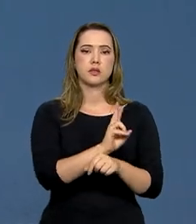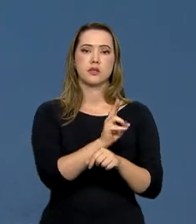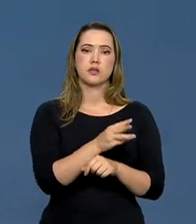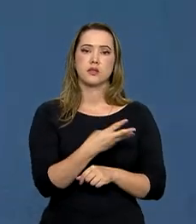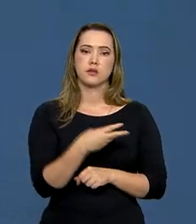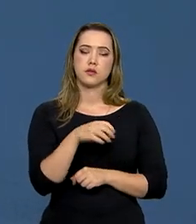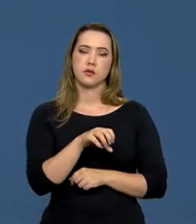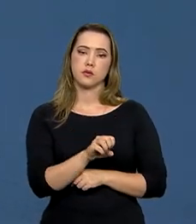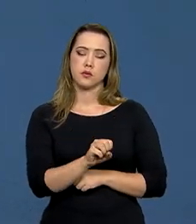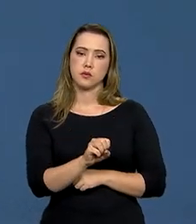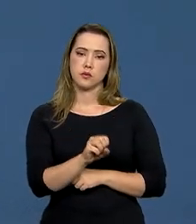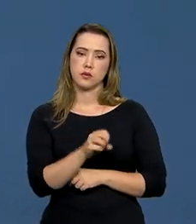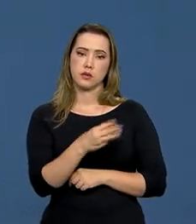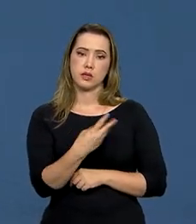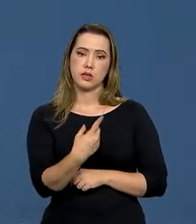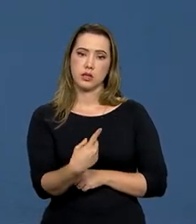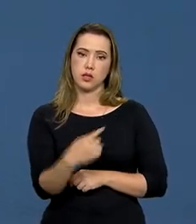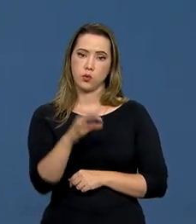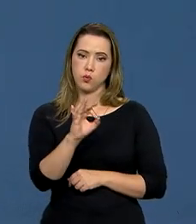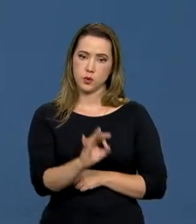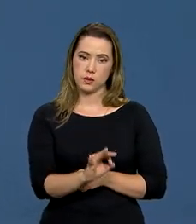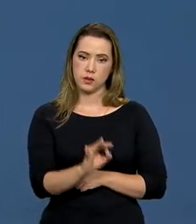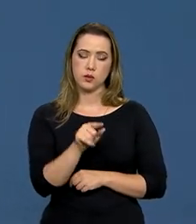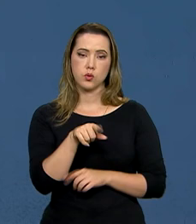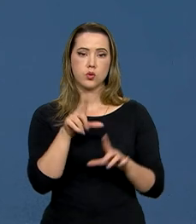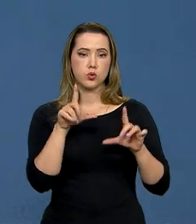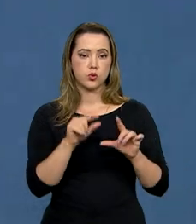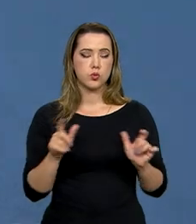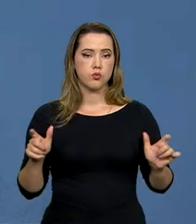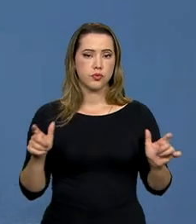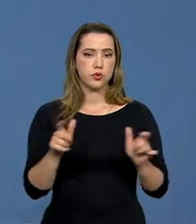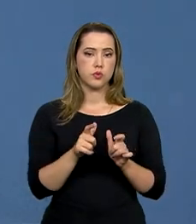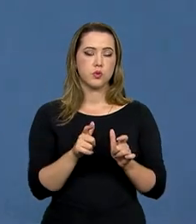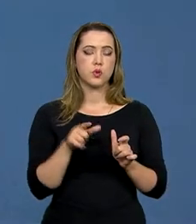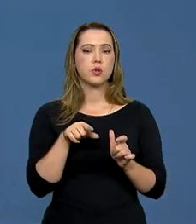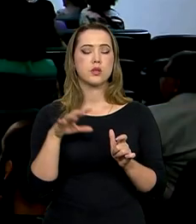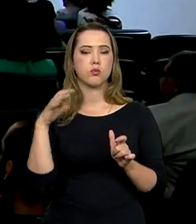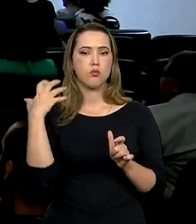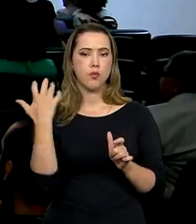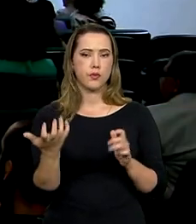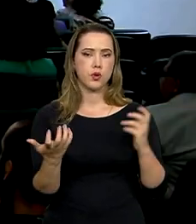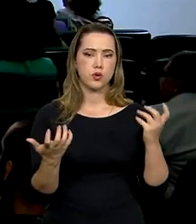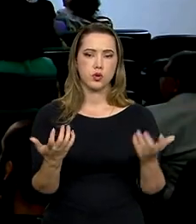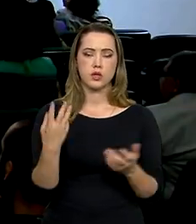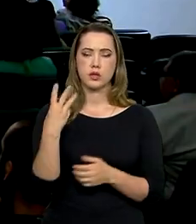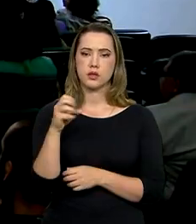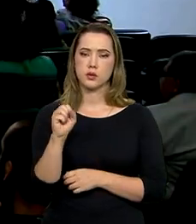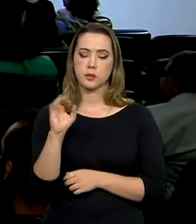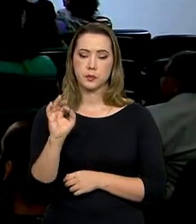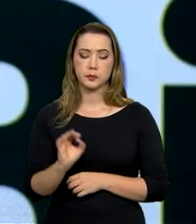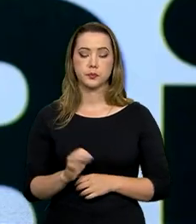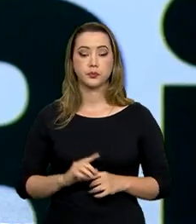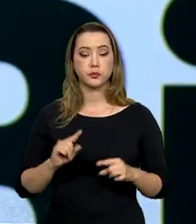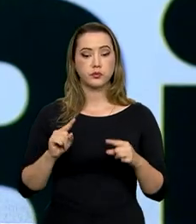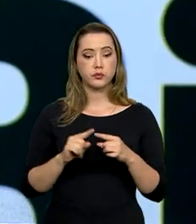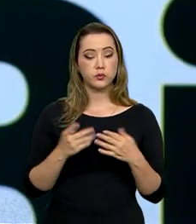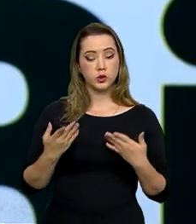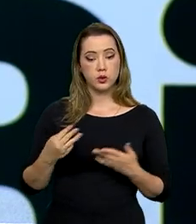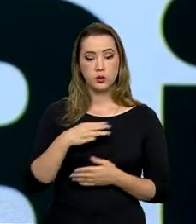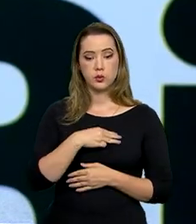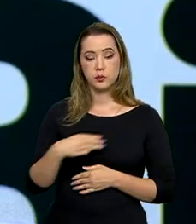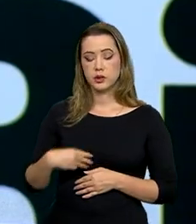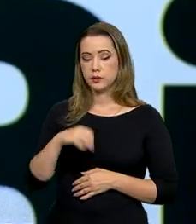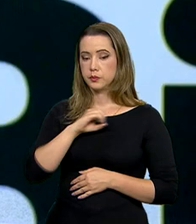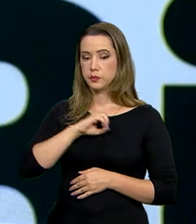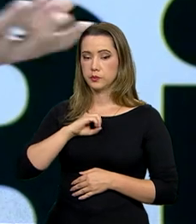31%, redução do desmatamento em 38%. Segundo a ministra do Meio Ambiente, Marina Silva,